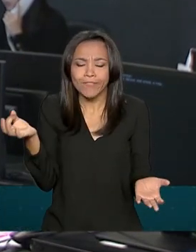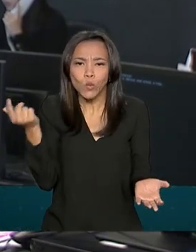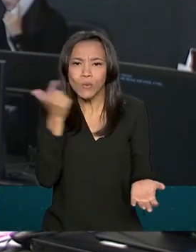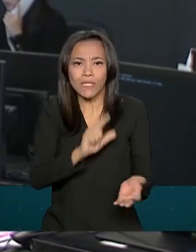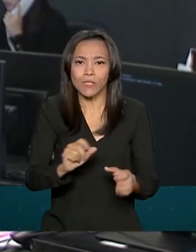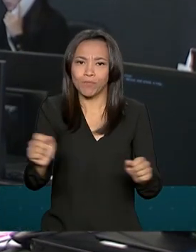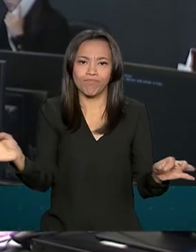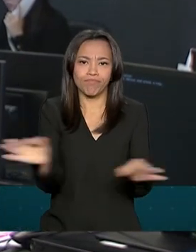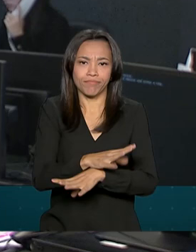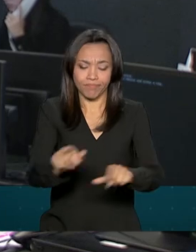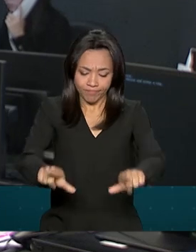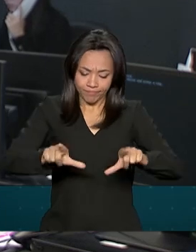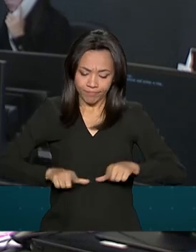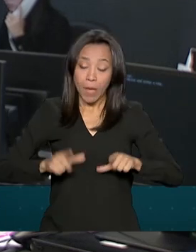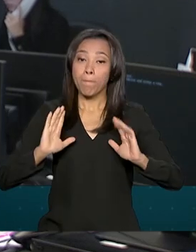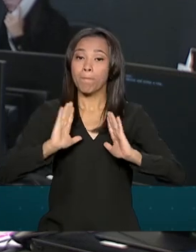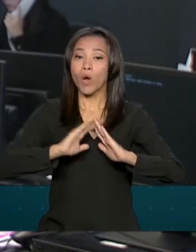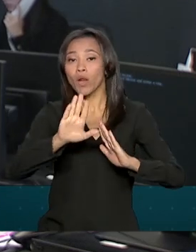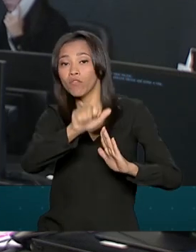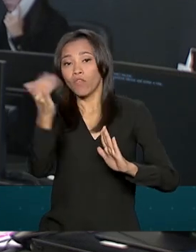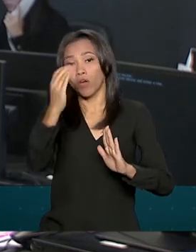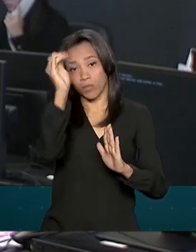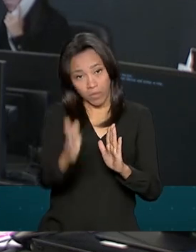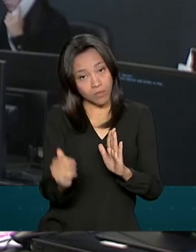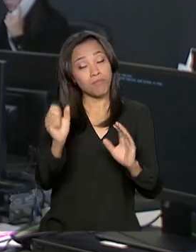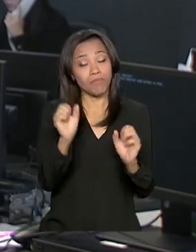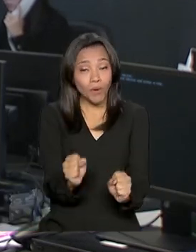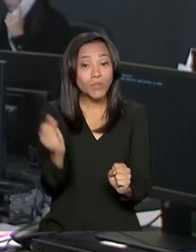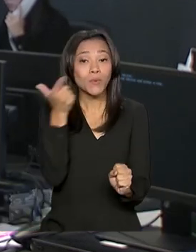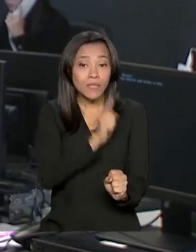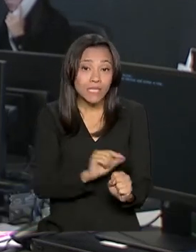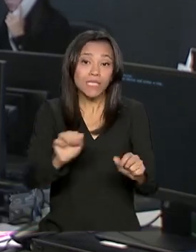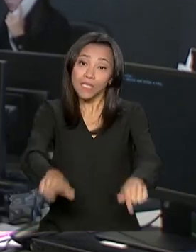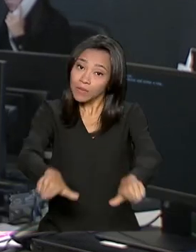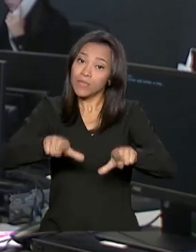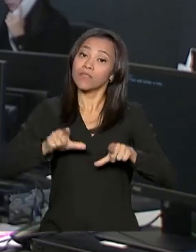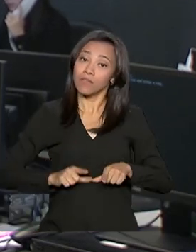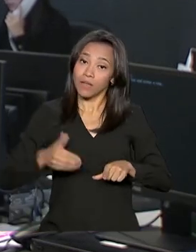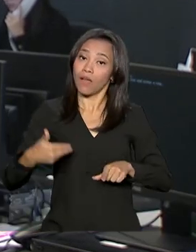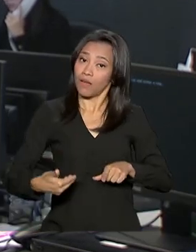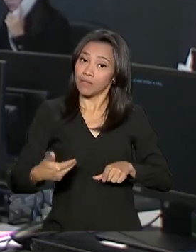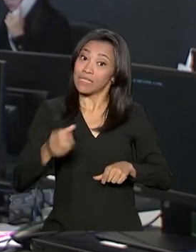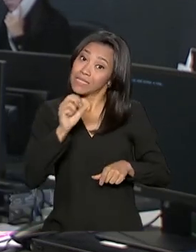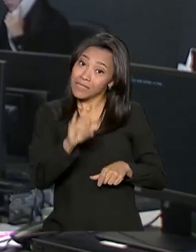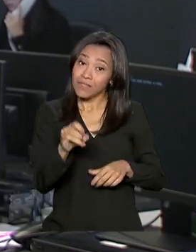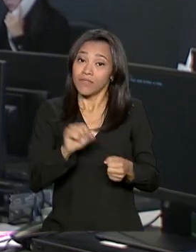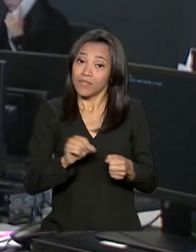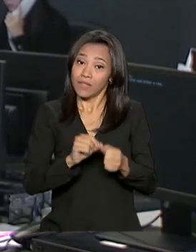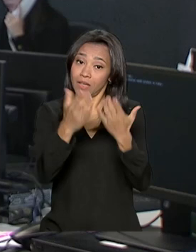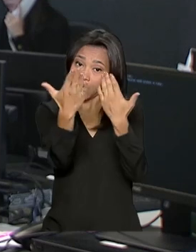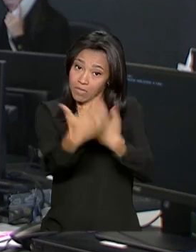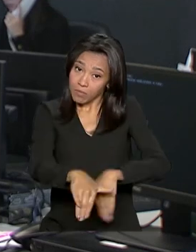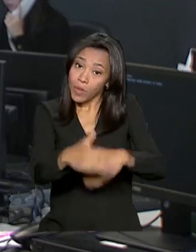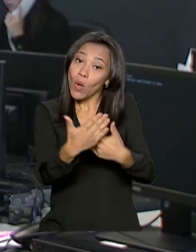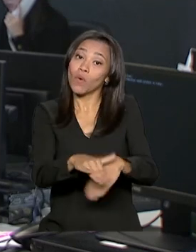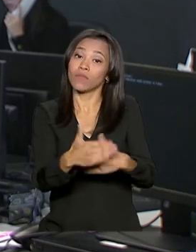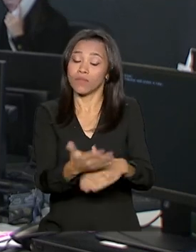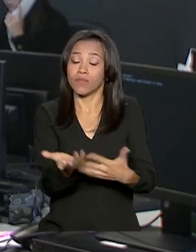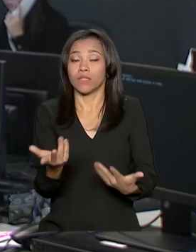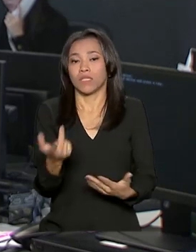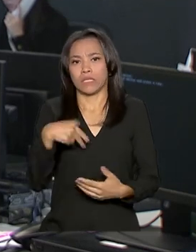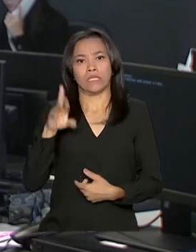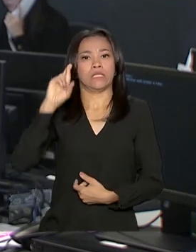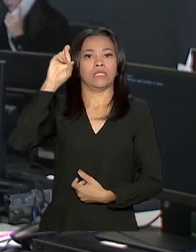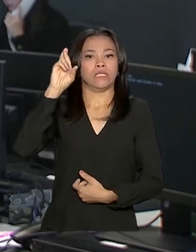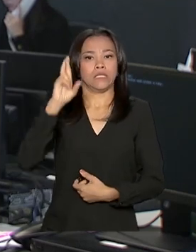ensino médio e moram no exterior, podem agora obter o Certificado de Habilidades e Competências se fizerem o Enseja. O Inep, que é